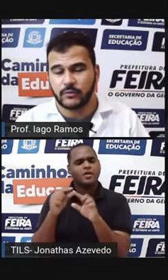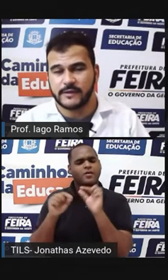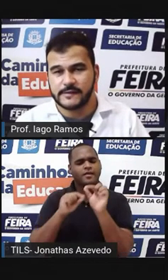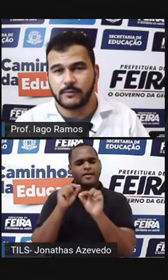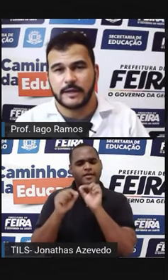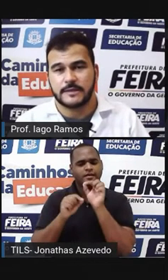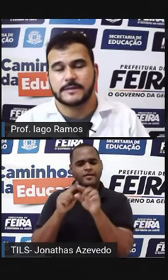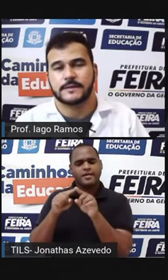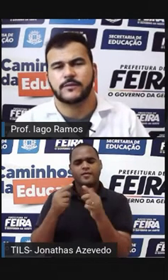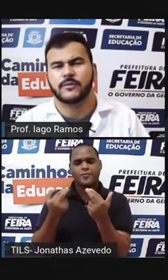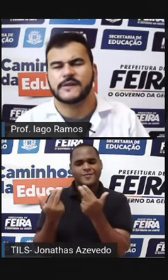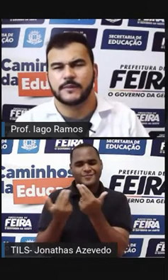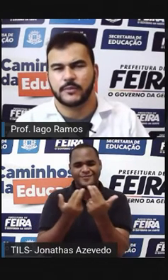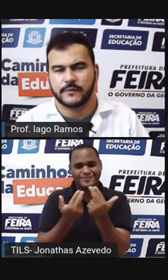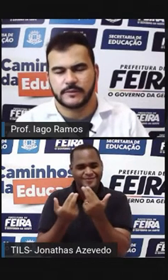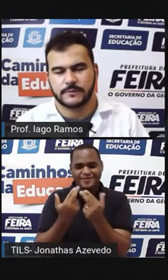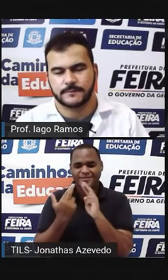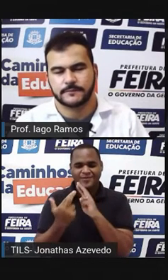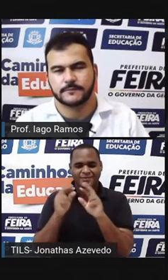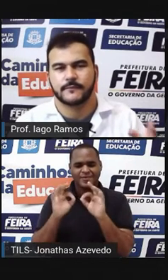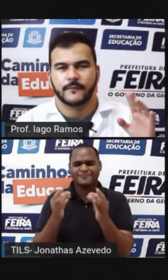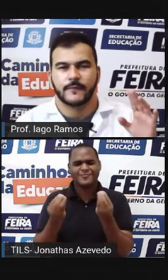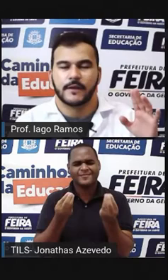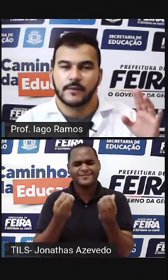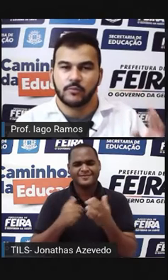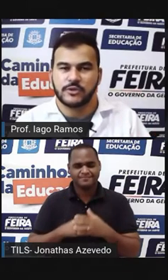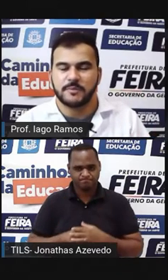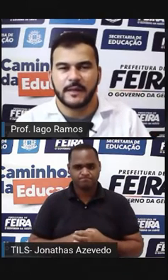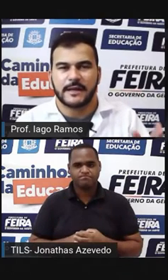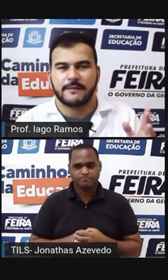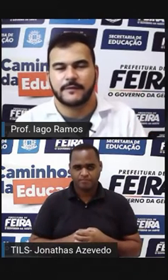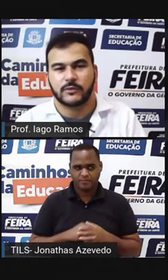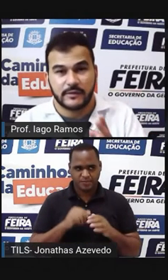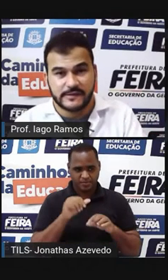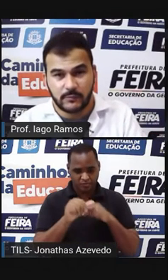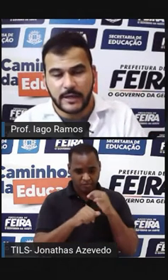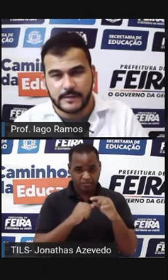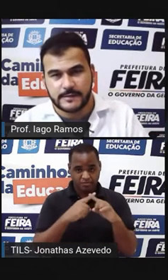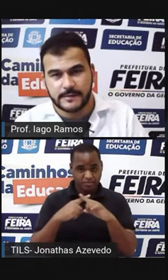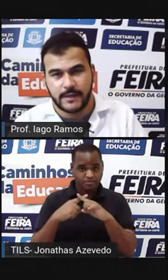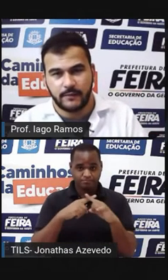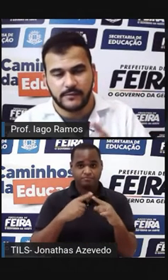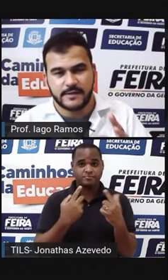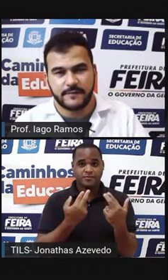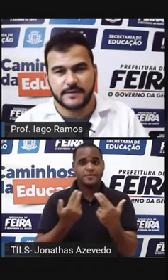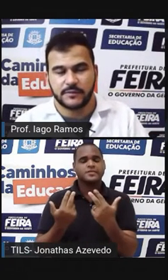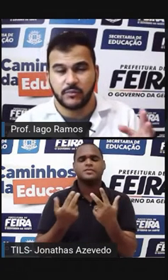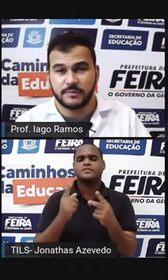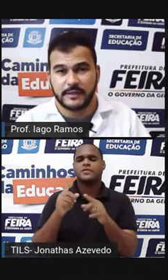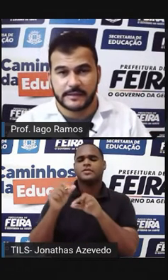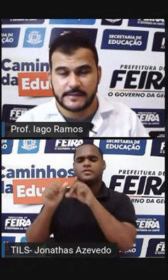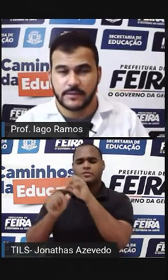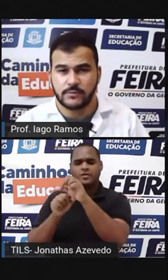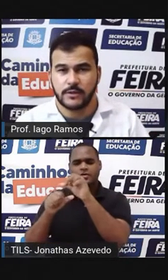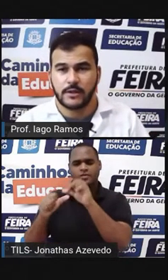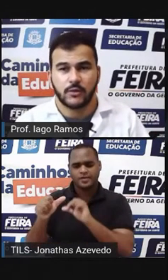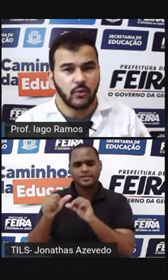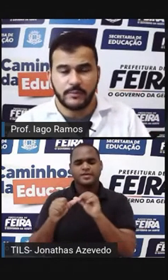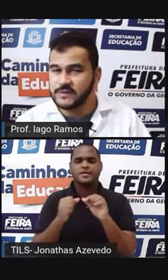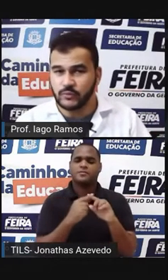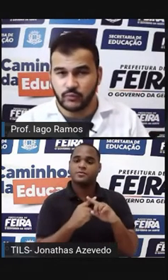fatores iguais Como assim, professor? Multiplicar fatores iguais É você fazer uma multiplicação